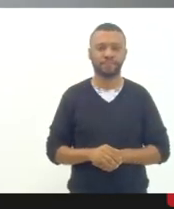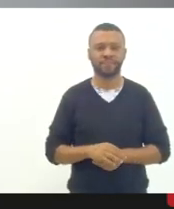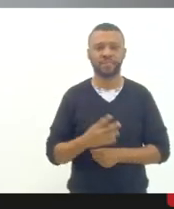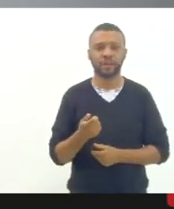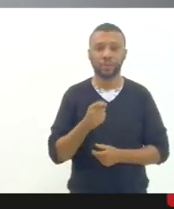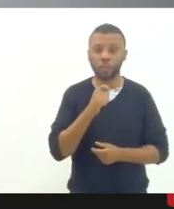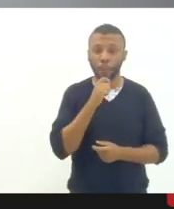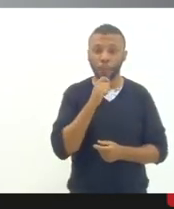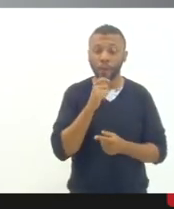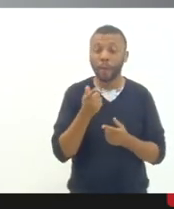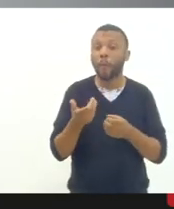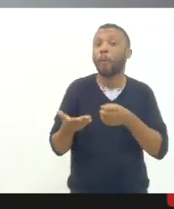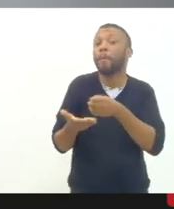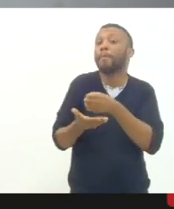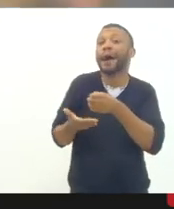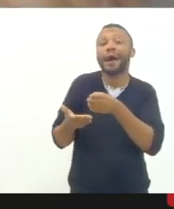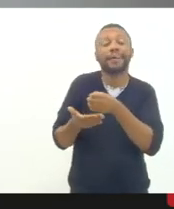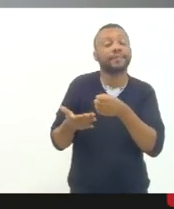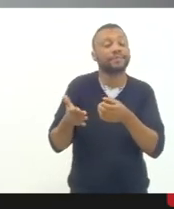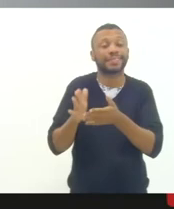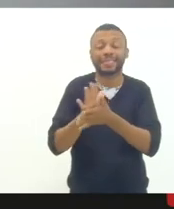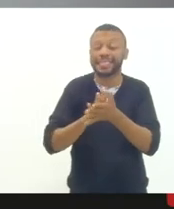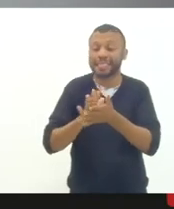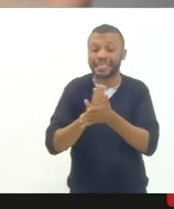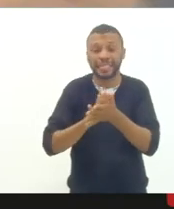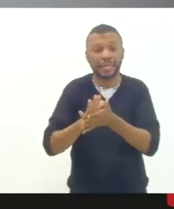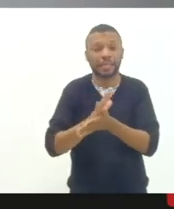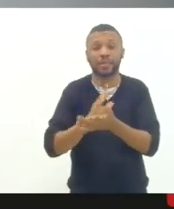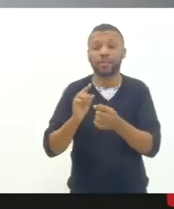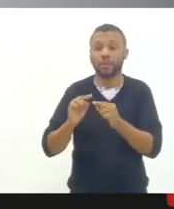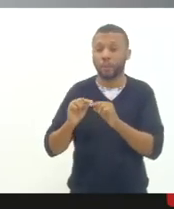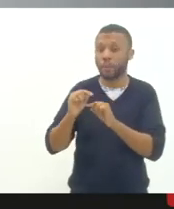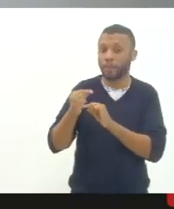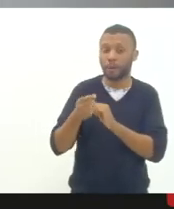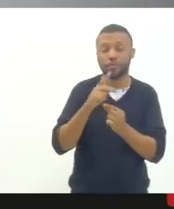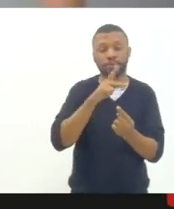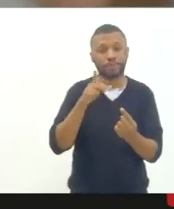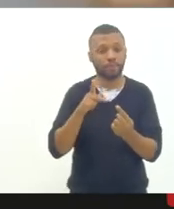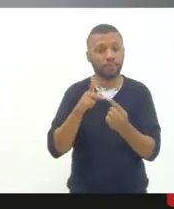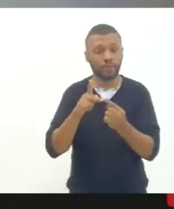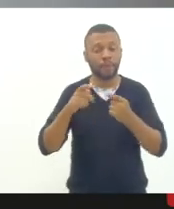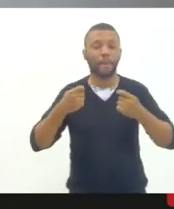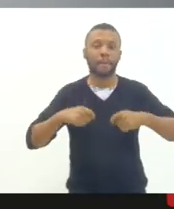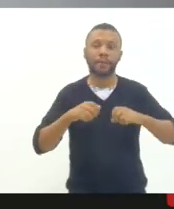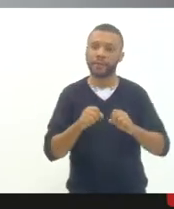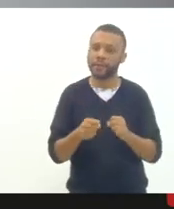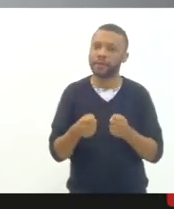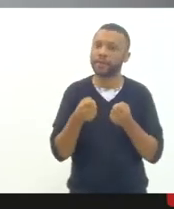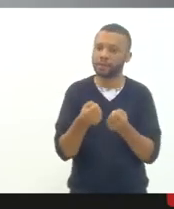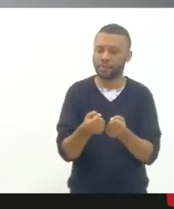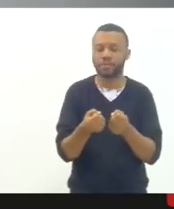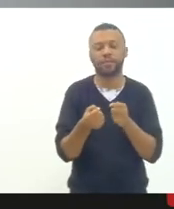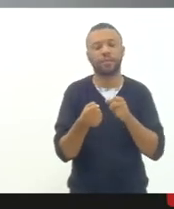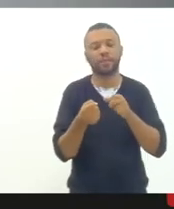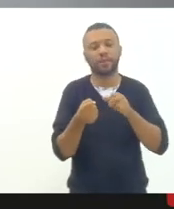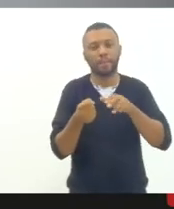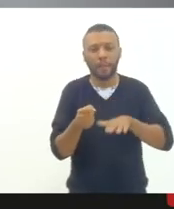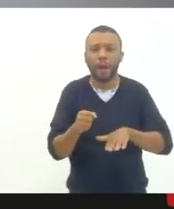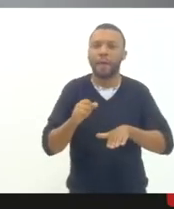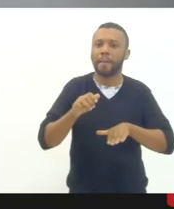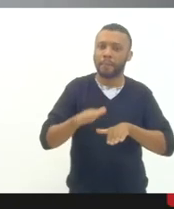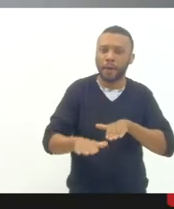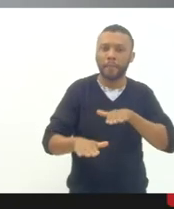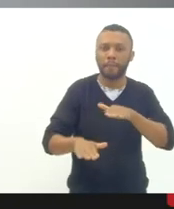mínimo estamos conseguindo cumprir então o próximo plano ele precisa garantir esse mínimo e dar passos além e também